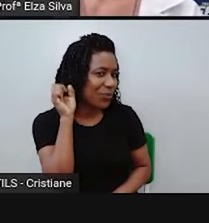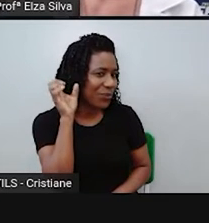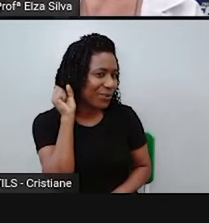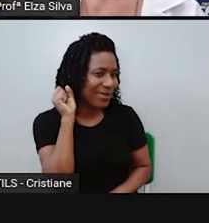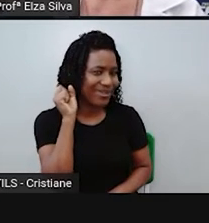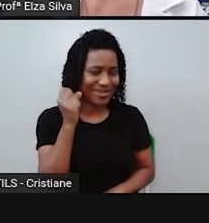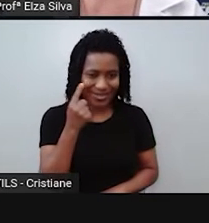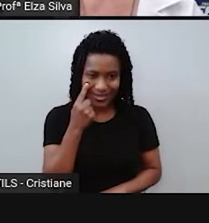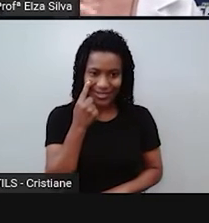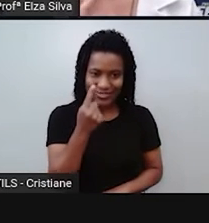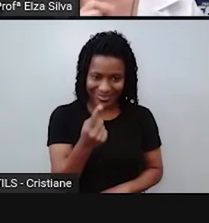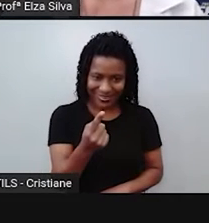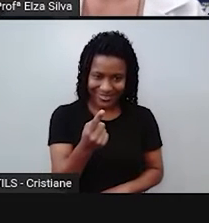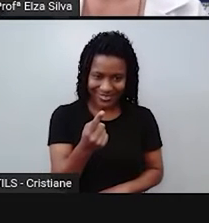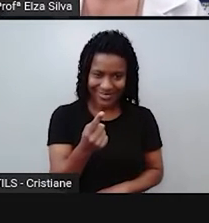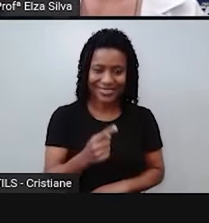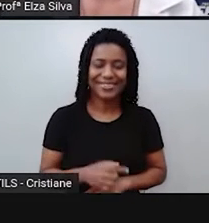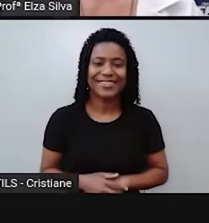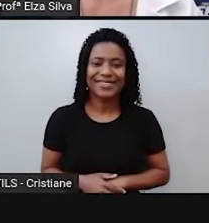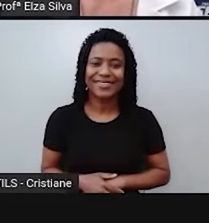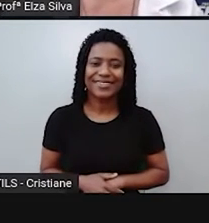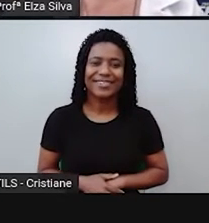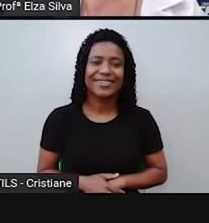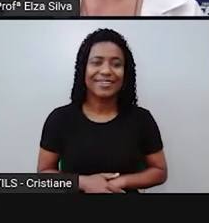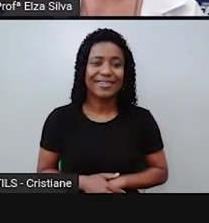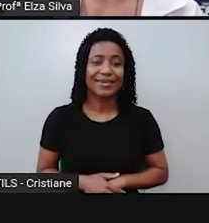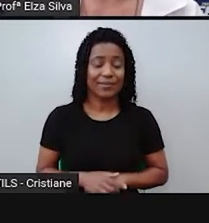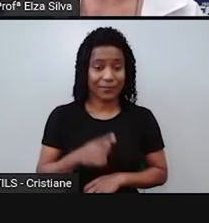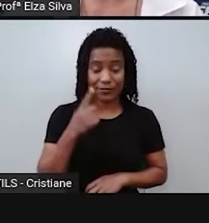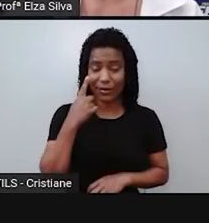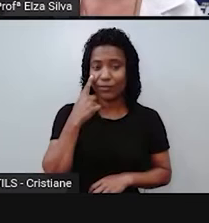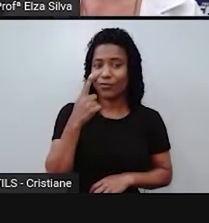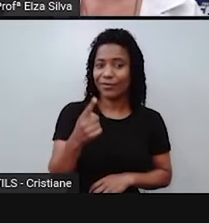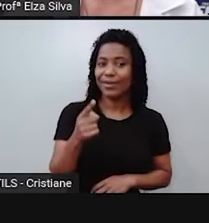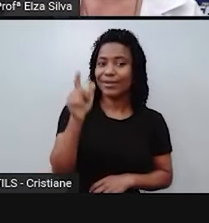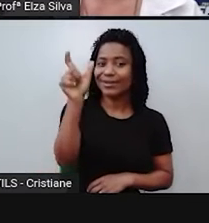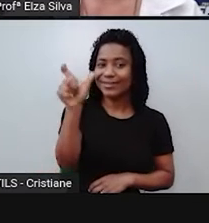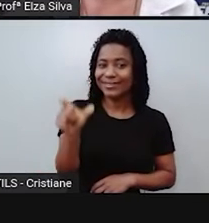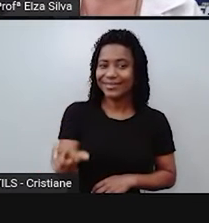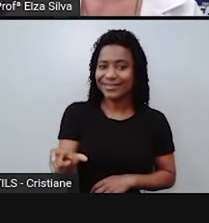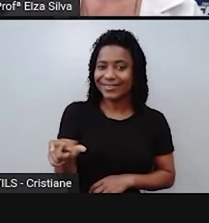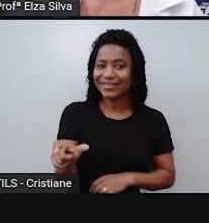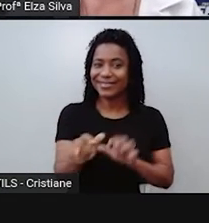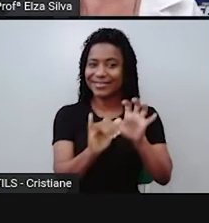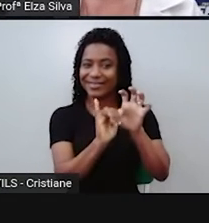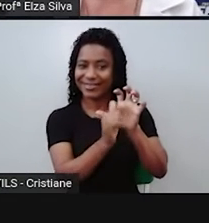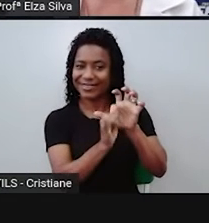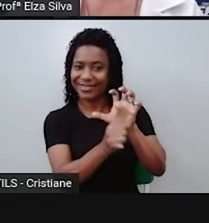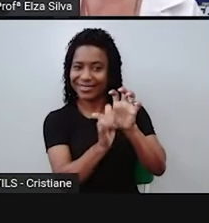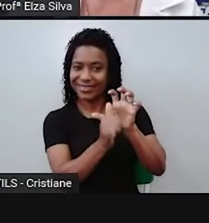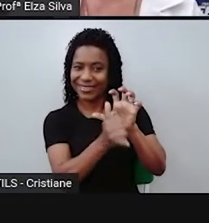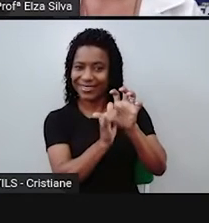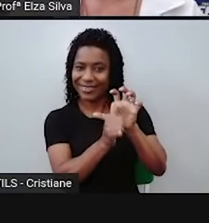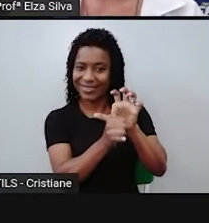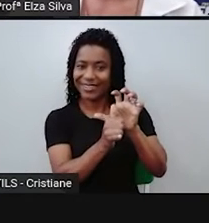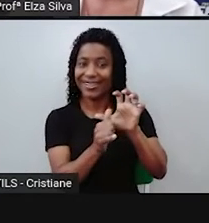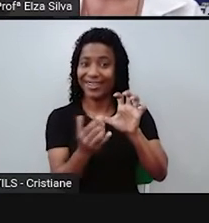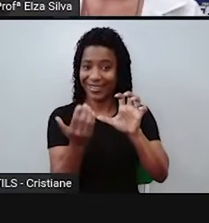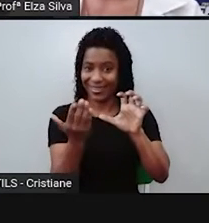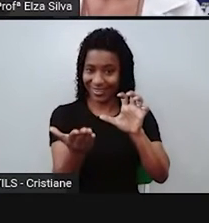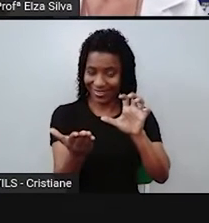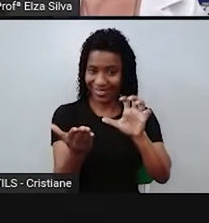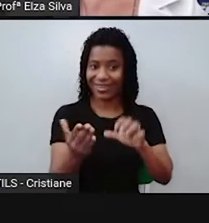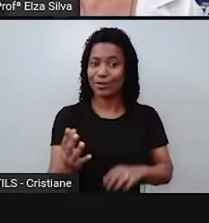Se vocês observaram bem, o personagem principal desta história é The Fox, a raposa.